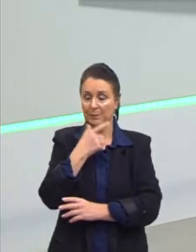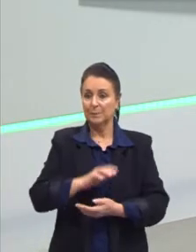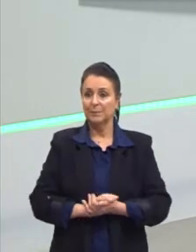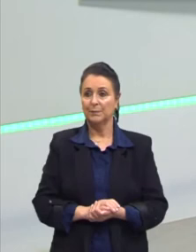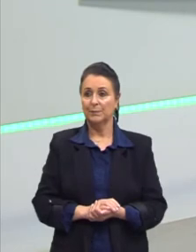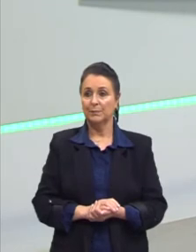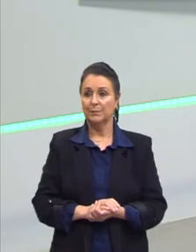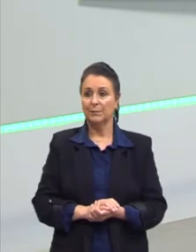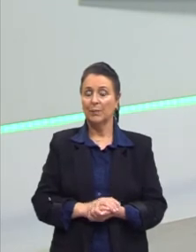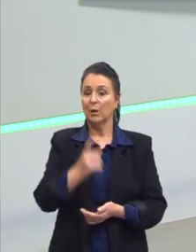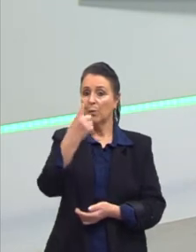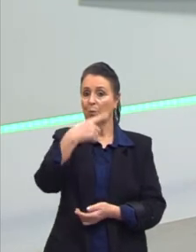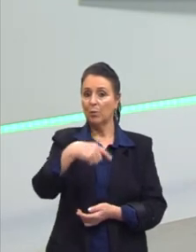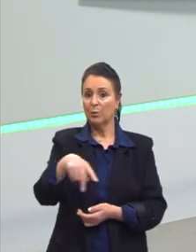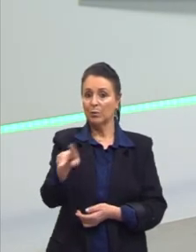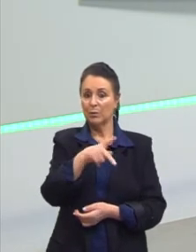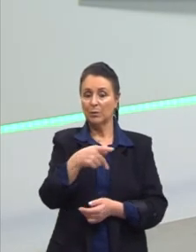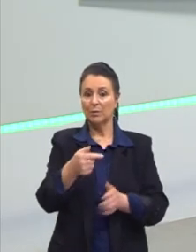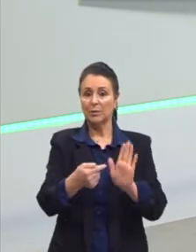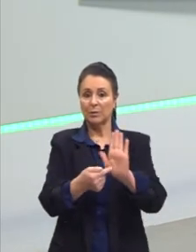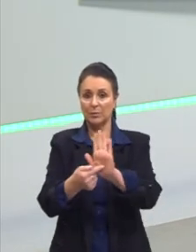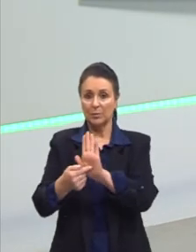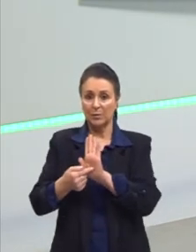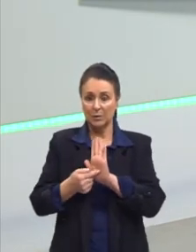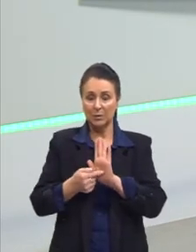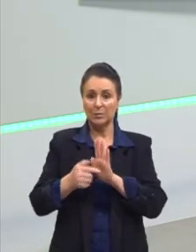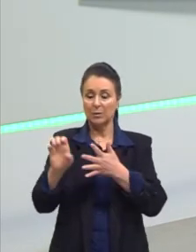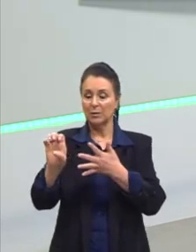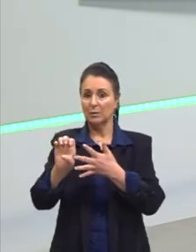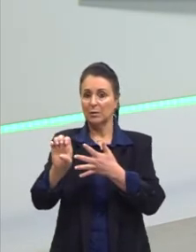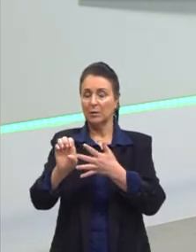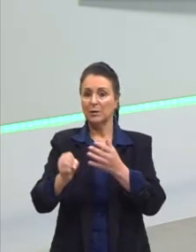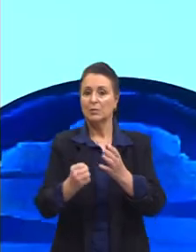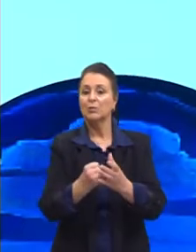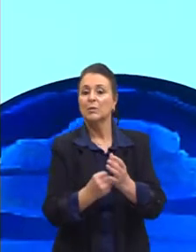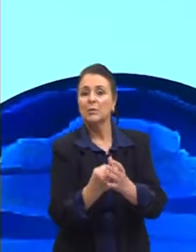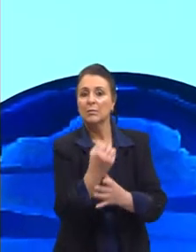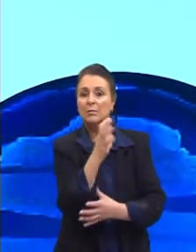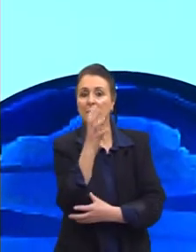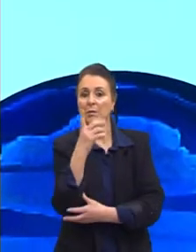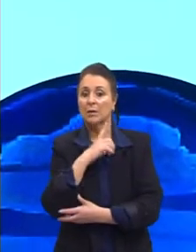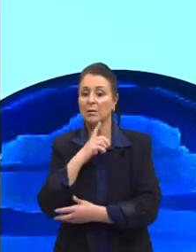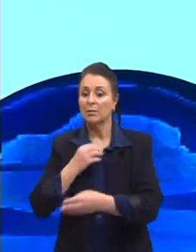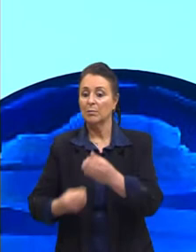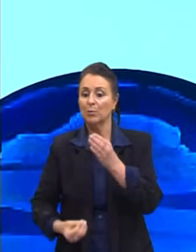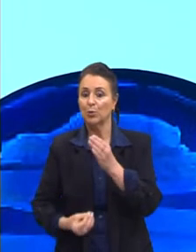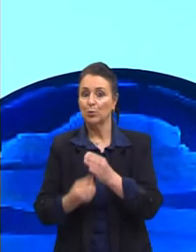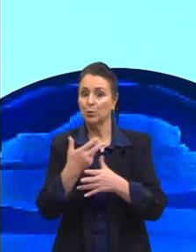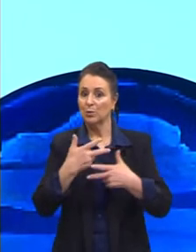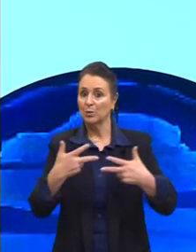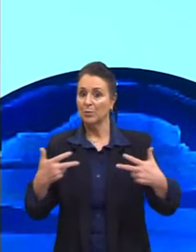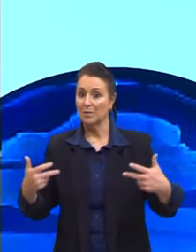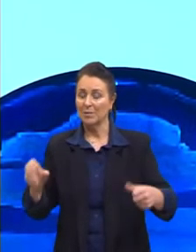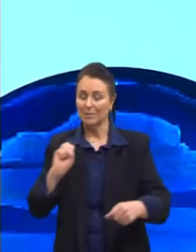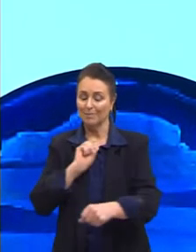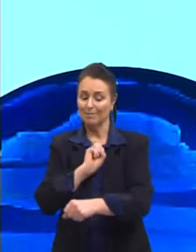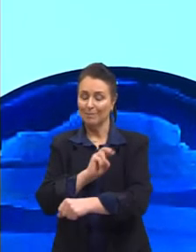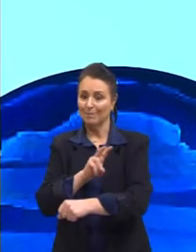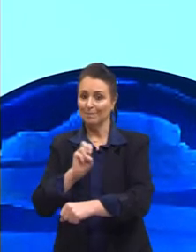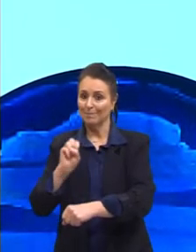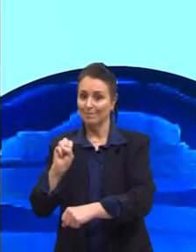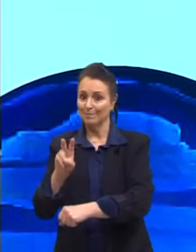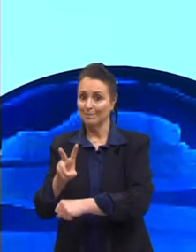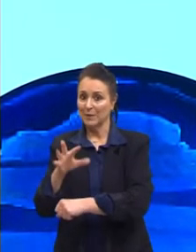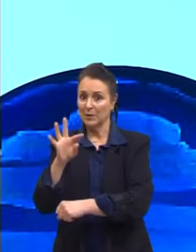Aqui, pessoal, nós temos algumas espécies de plantas também que produzem substâncias tóxicas, substâncias